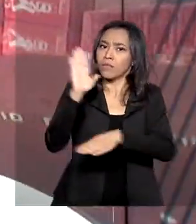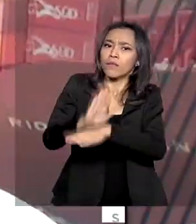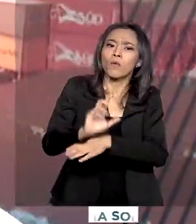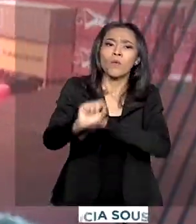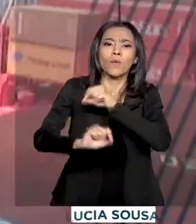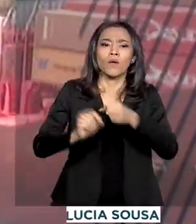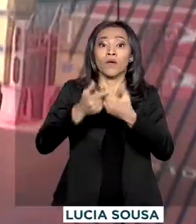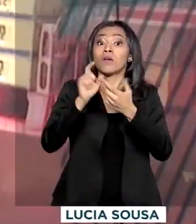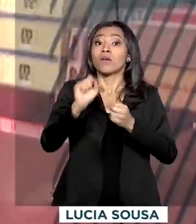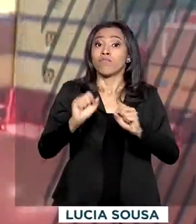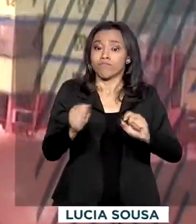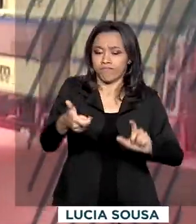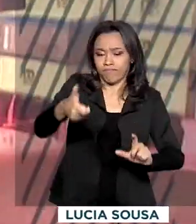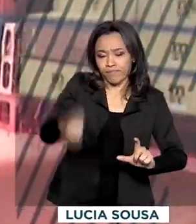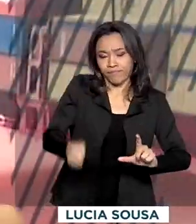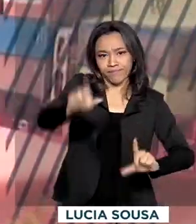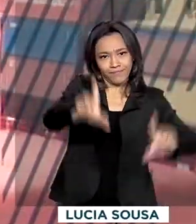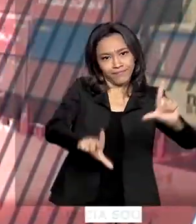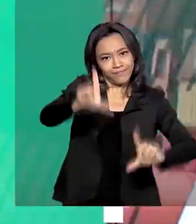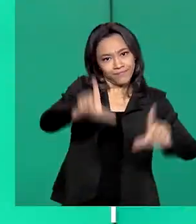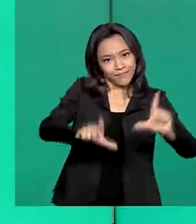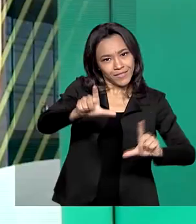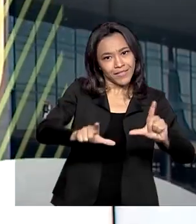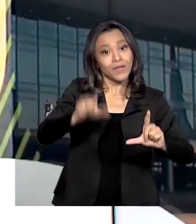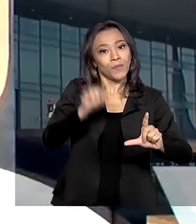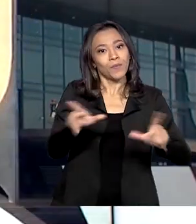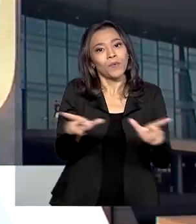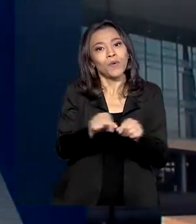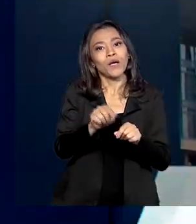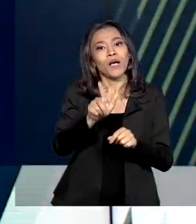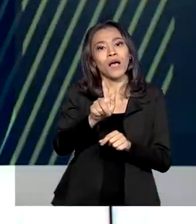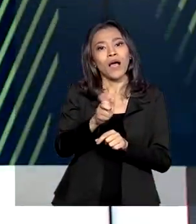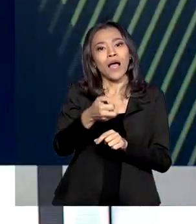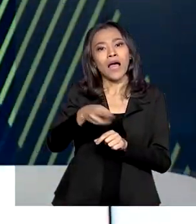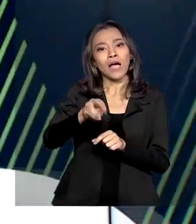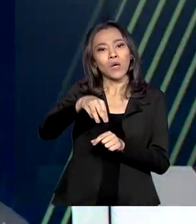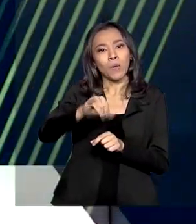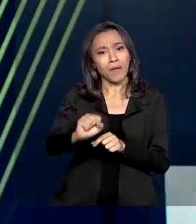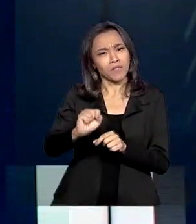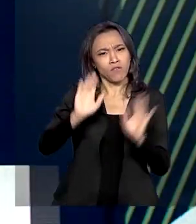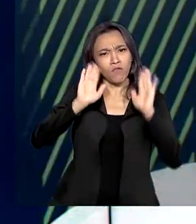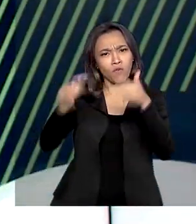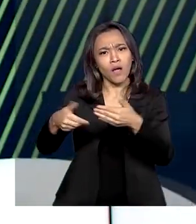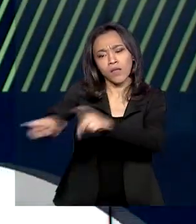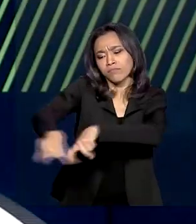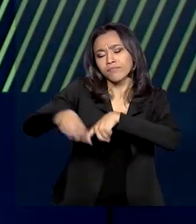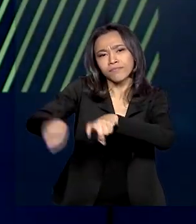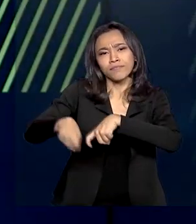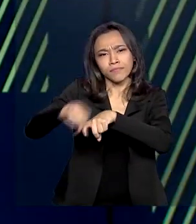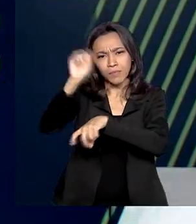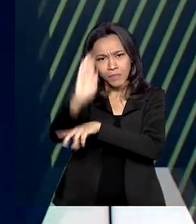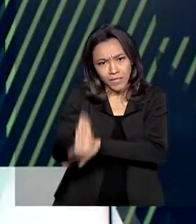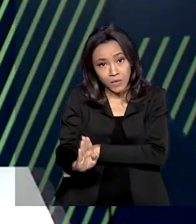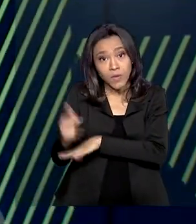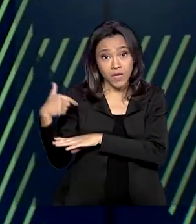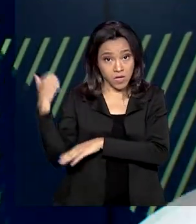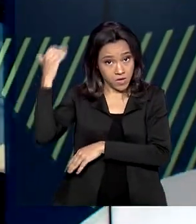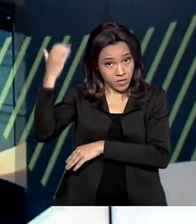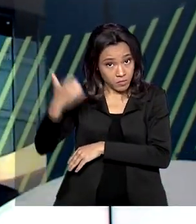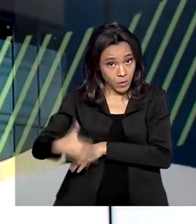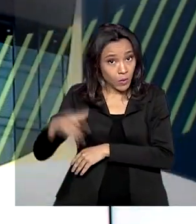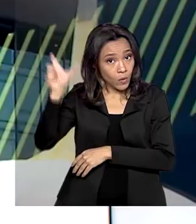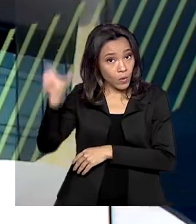inauguração do canal de notícias AgroMais, voltado para o agronegócio no país. Bolsonaro comentou que o mundo